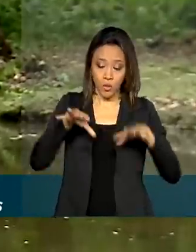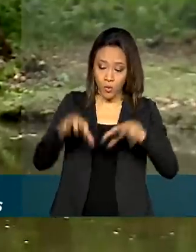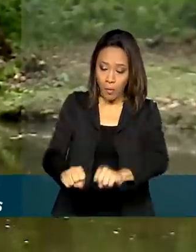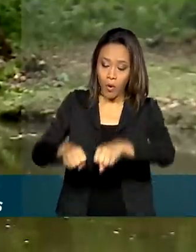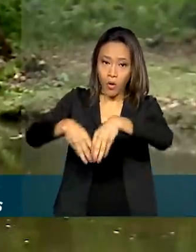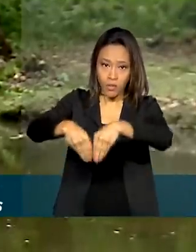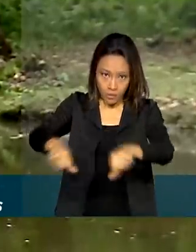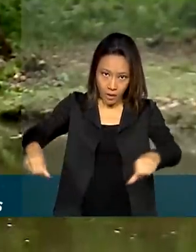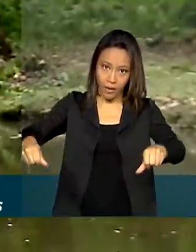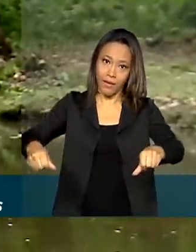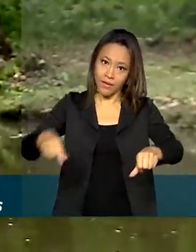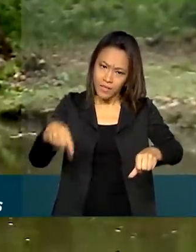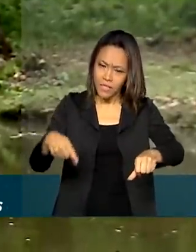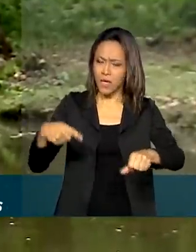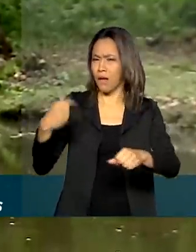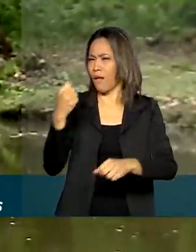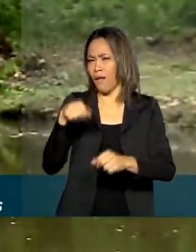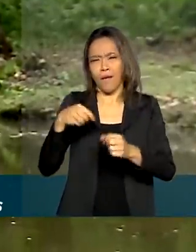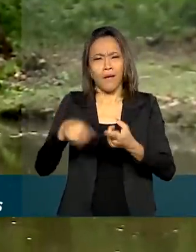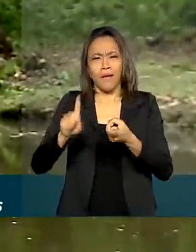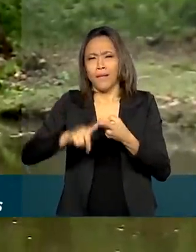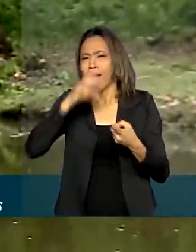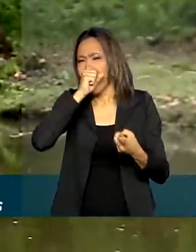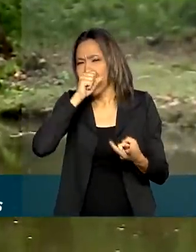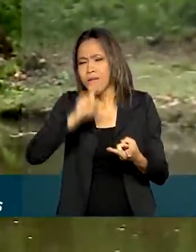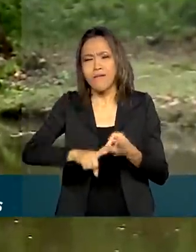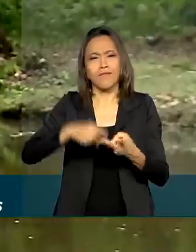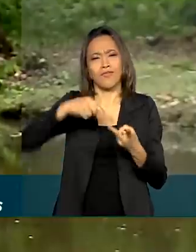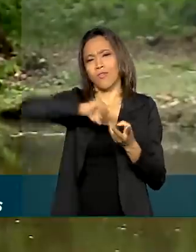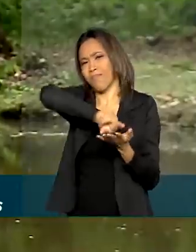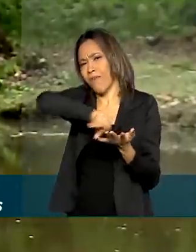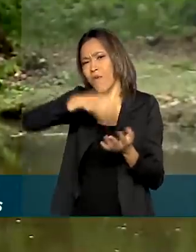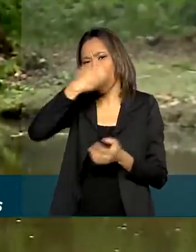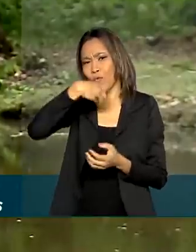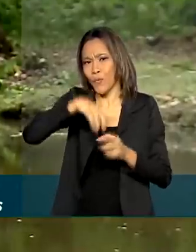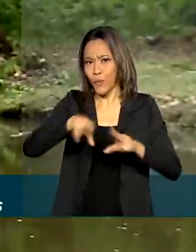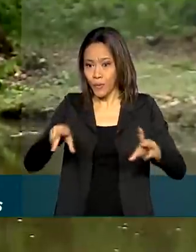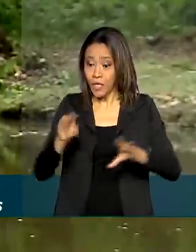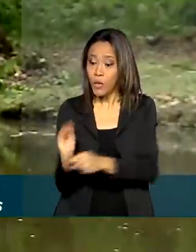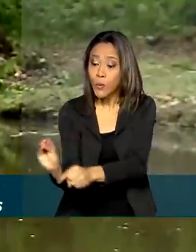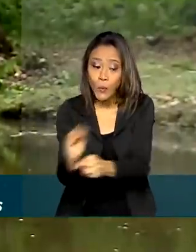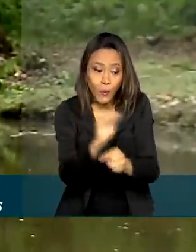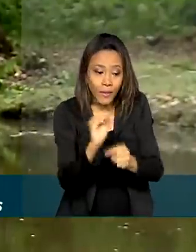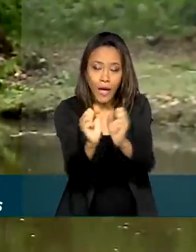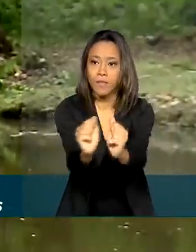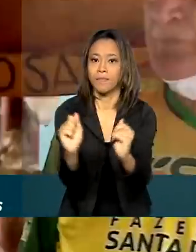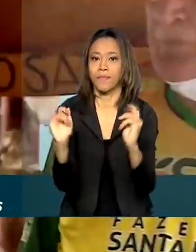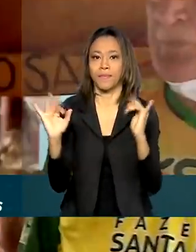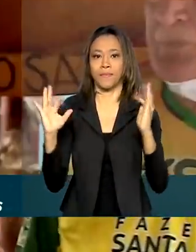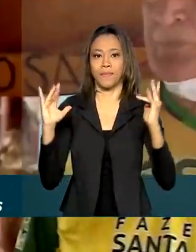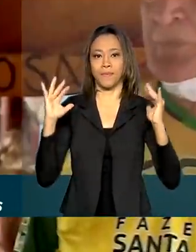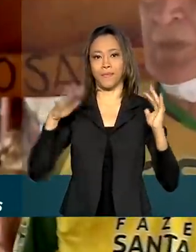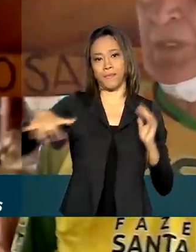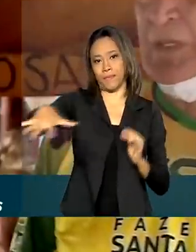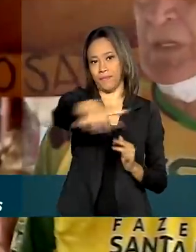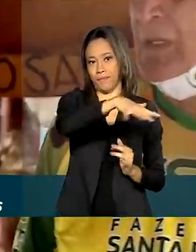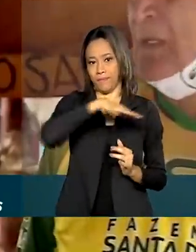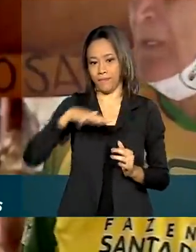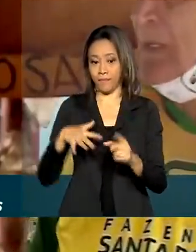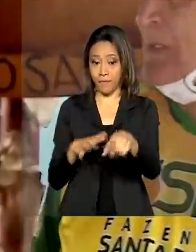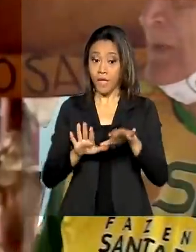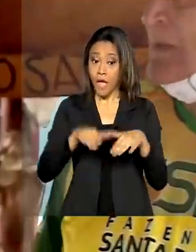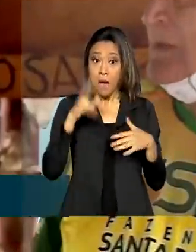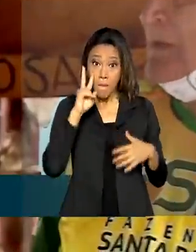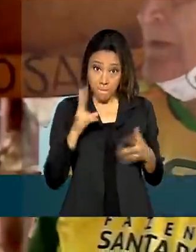de produção de laranja, tangerina, pitaia e conservação da floresta amazônica. A gente vê que quando a